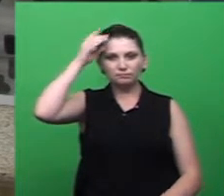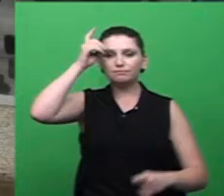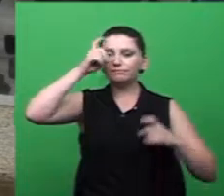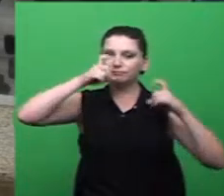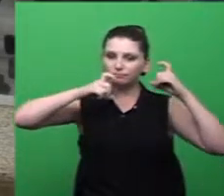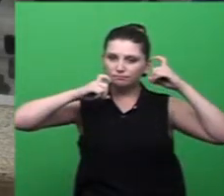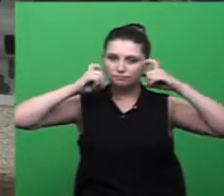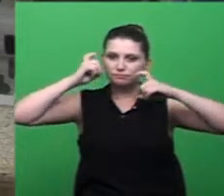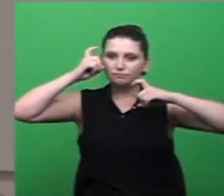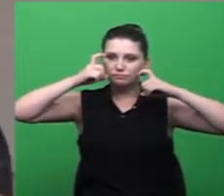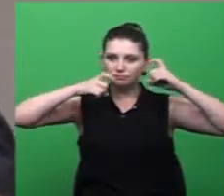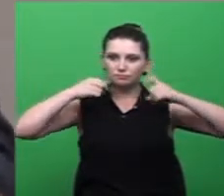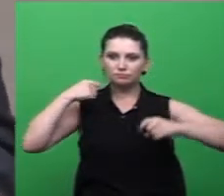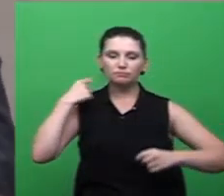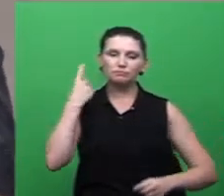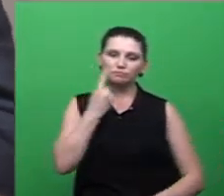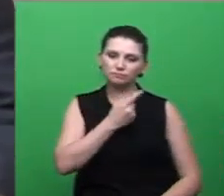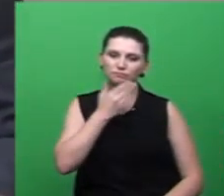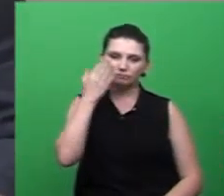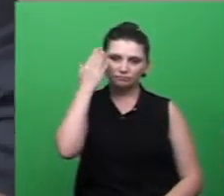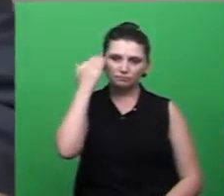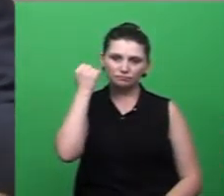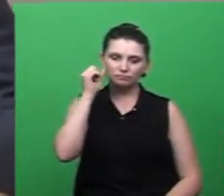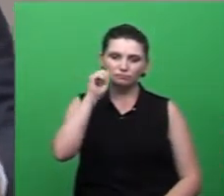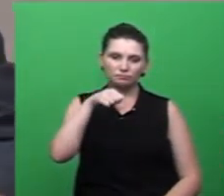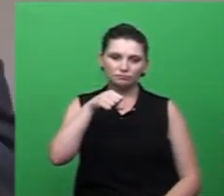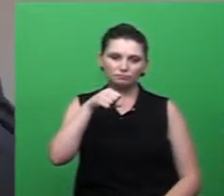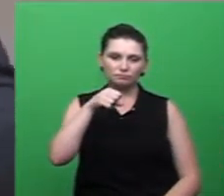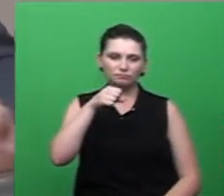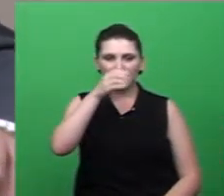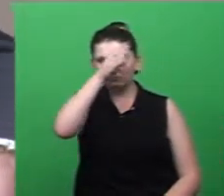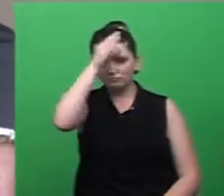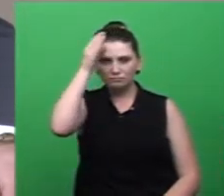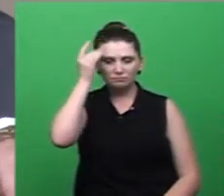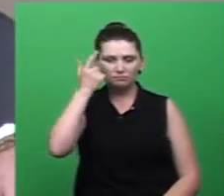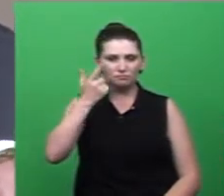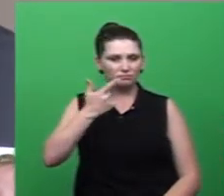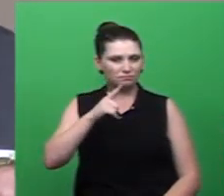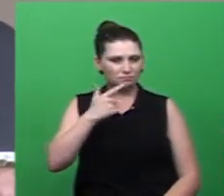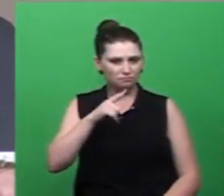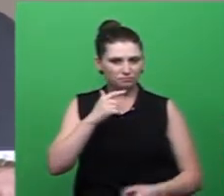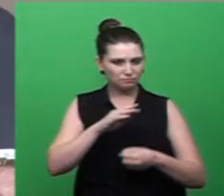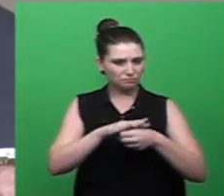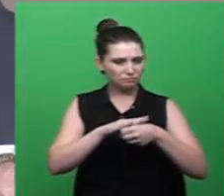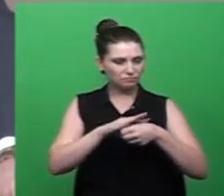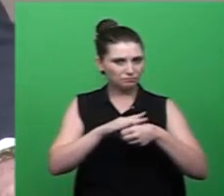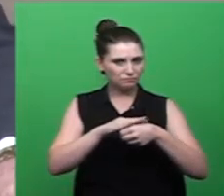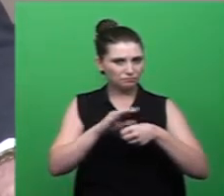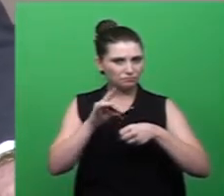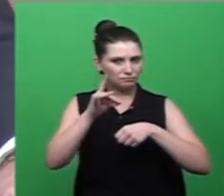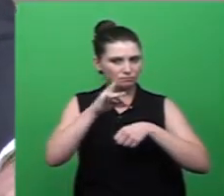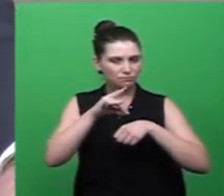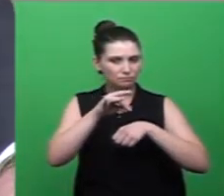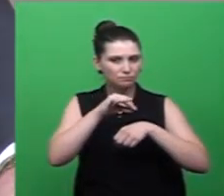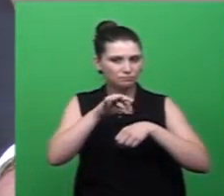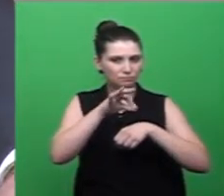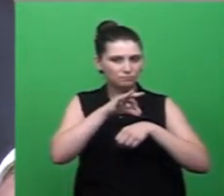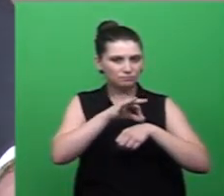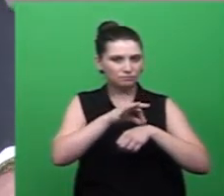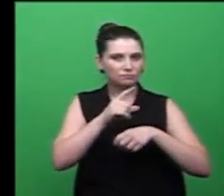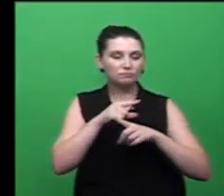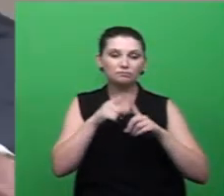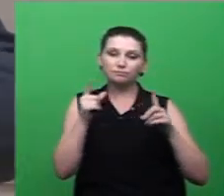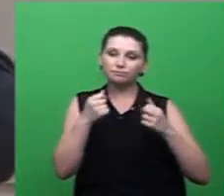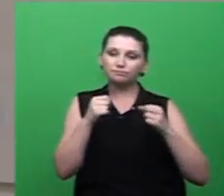a gente sabe que realmente em Criciúma não tem um caso ainda específico, mas a preocupação, a prevenção é muito importante.